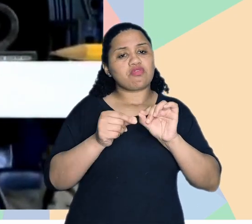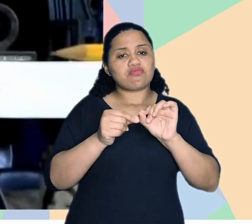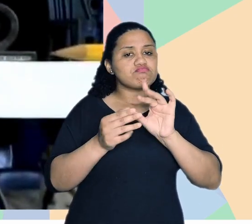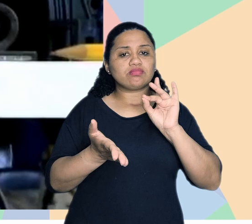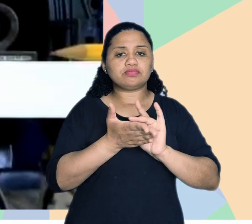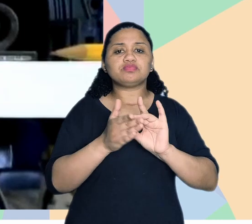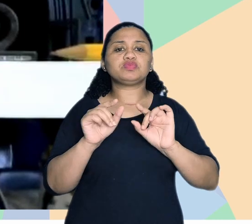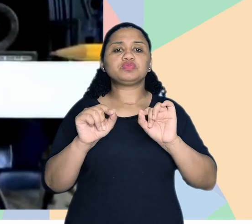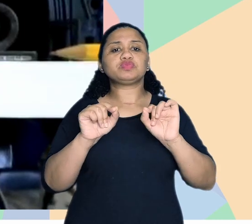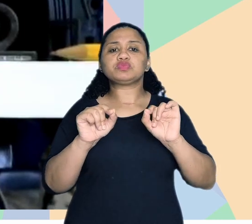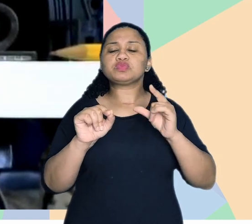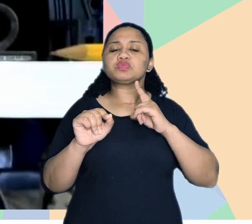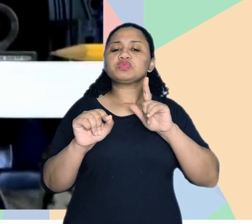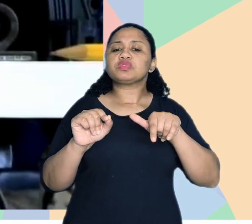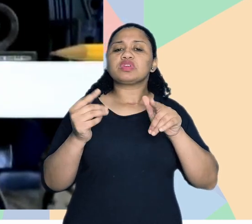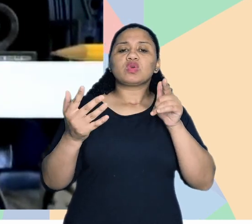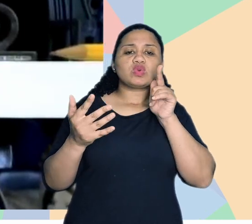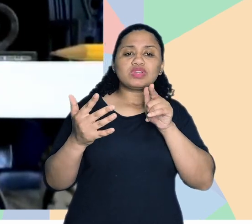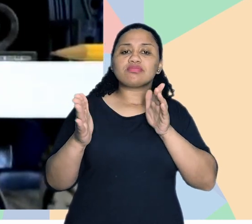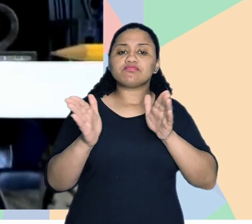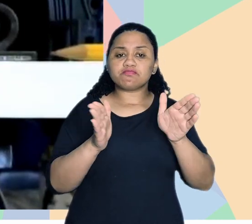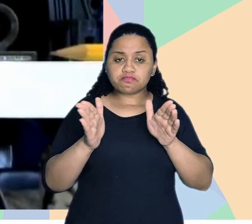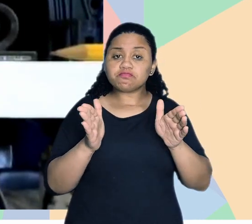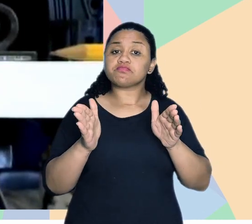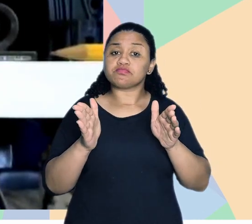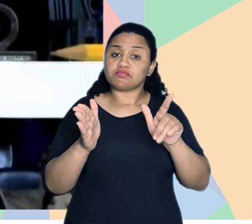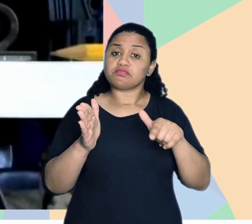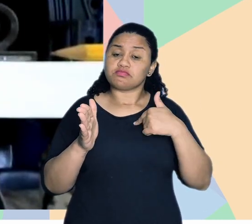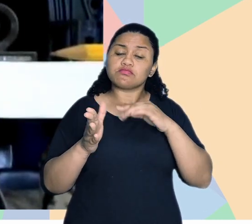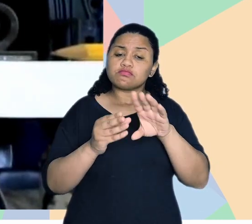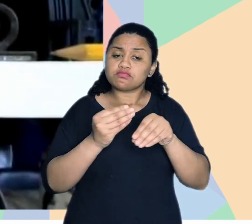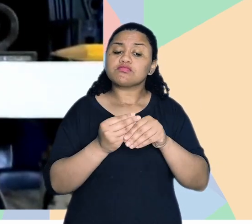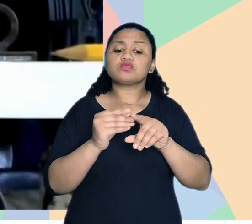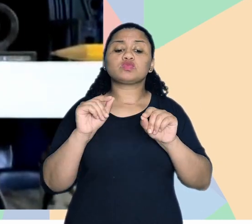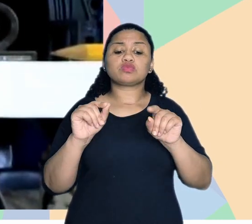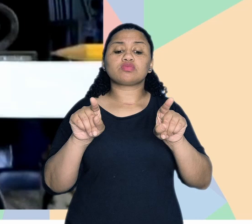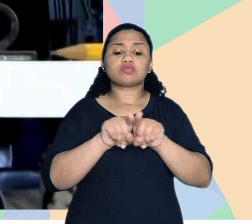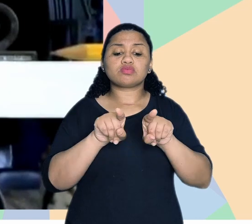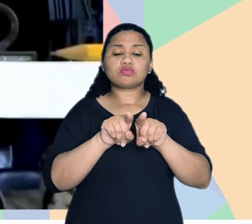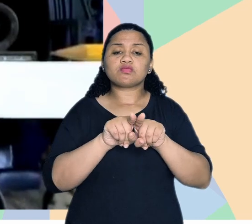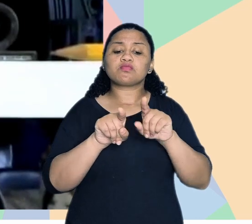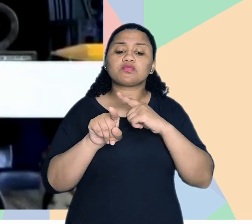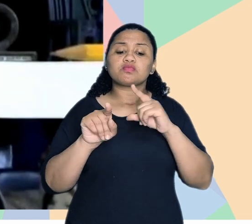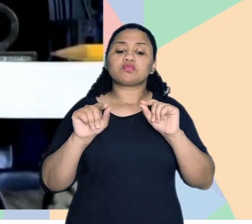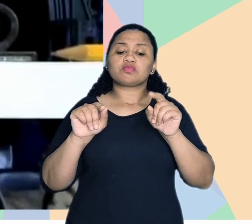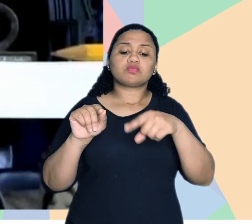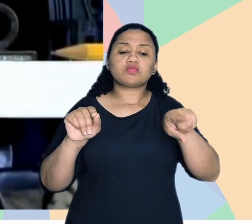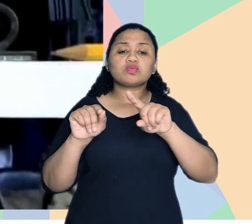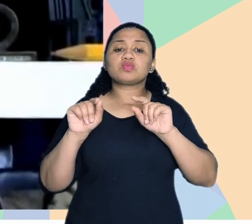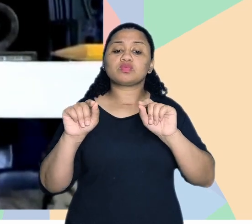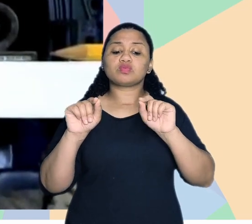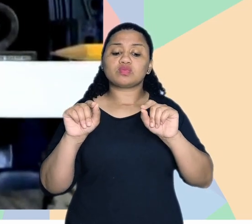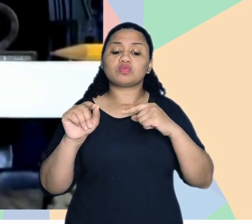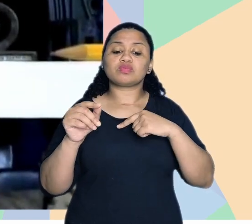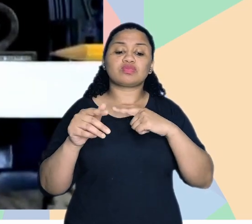Eles garantem aí um nível de acessibilidade bastante completo. Eu posso estar colocando aqui para